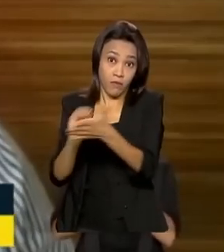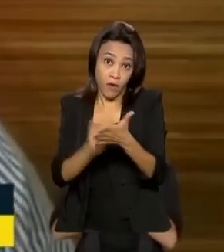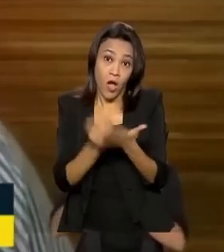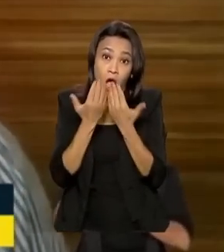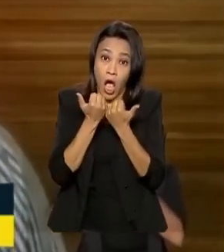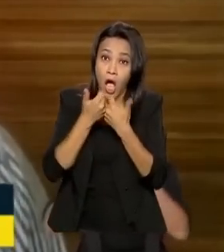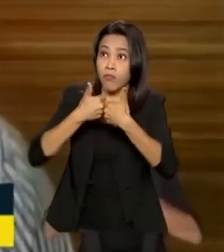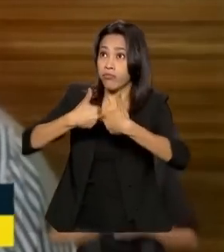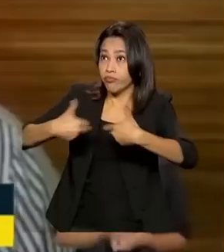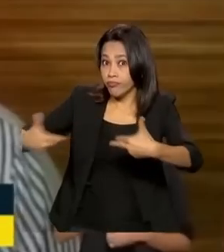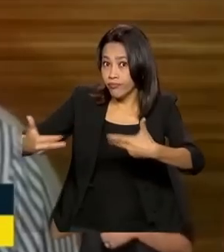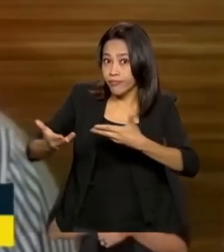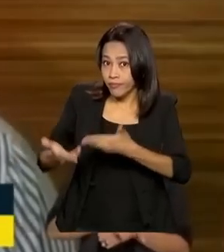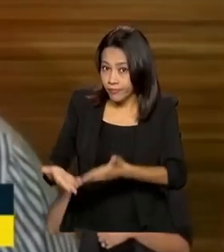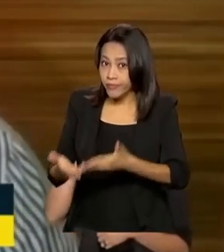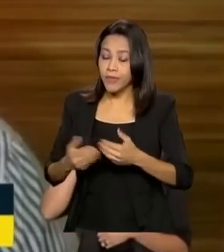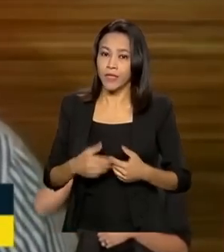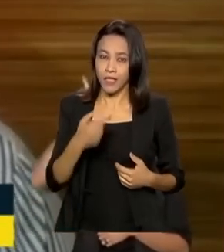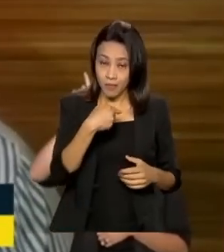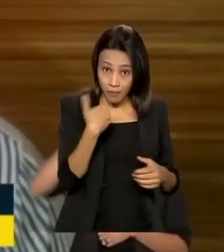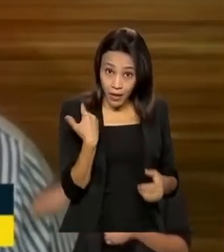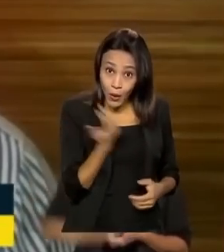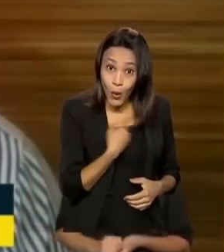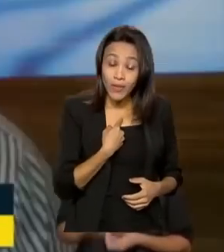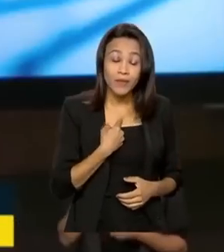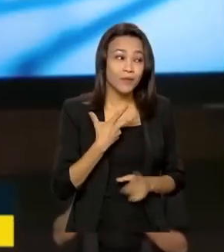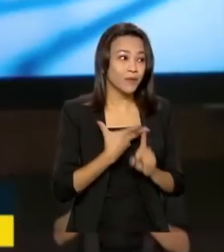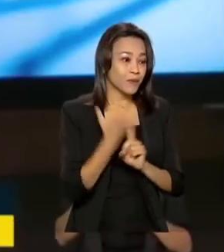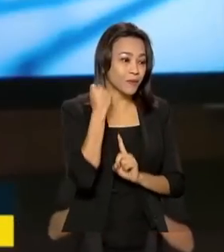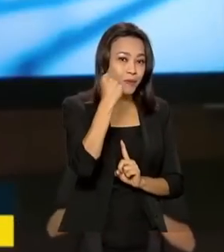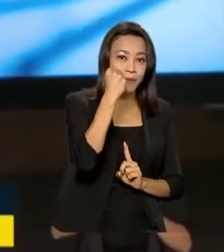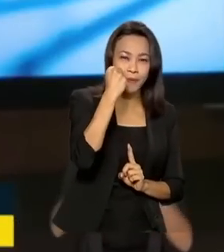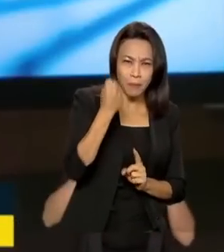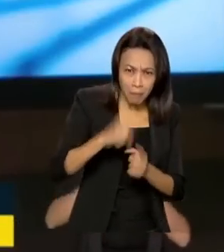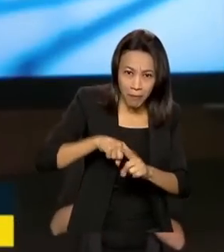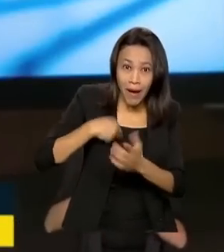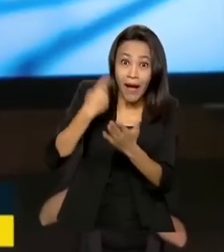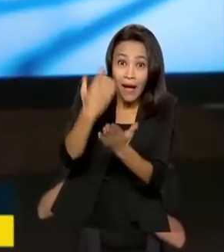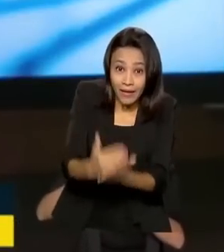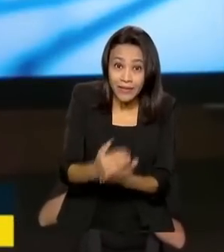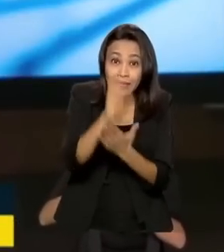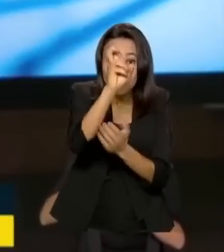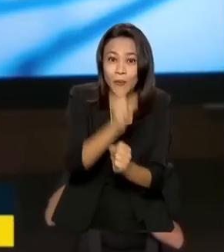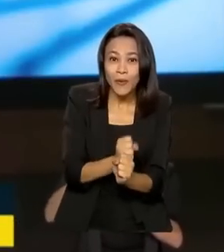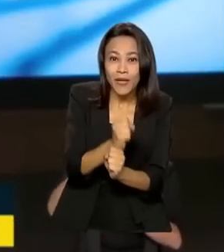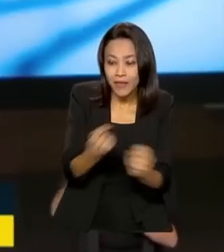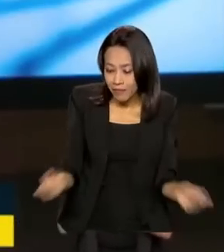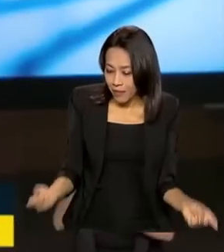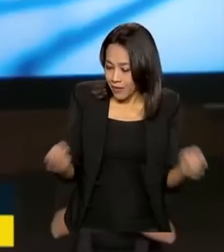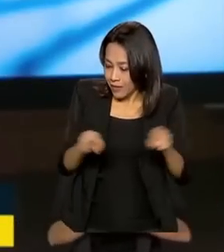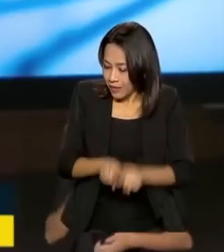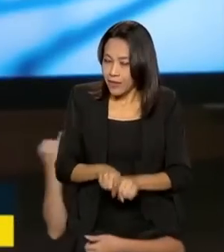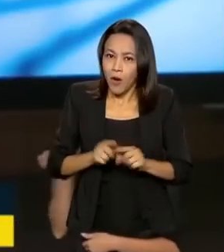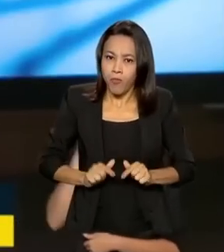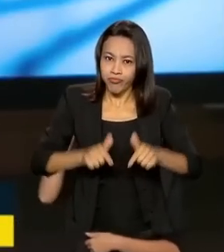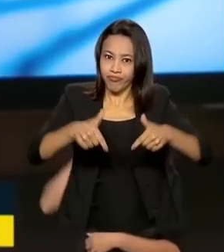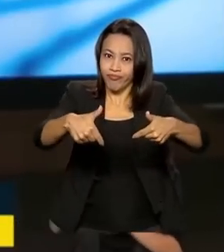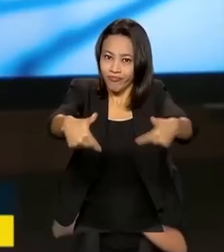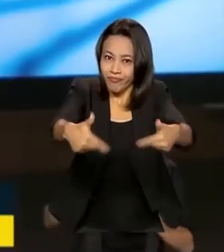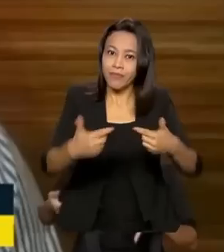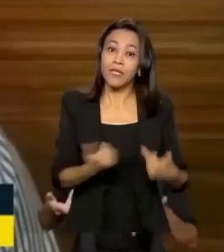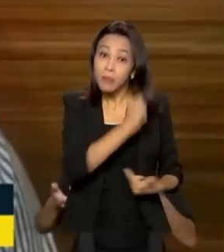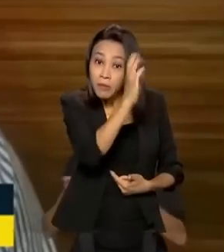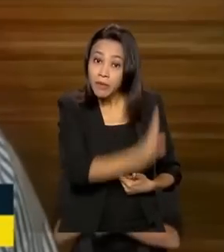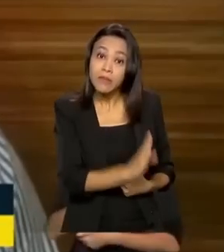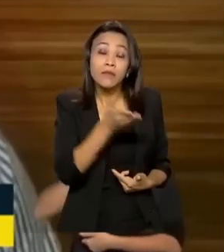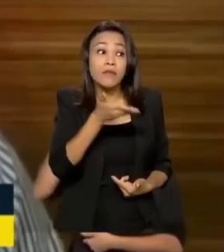É uma conquista, né? Podemos renovar por mais cinco anos. E num quesito muito importante para o Brasil também, que vai ser o aprimoramento